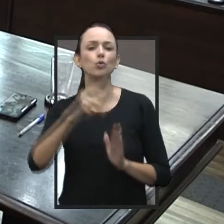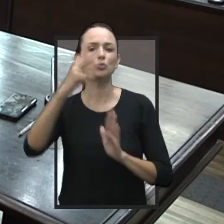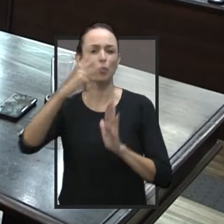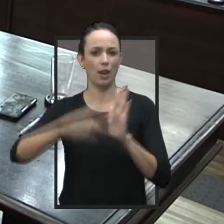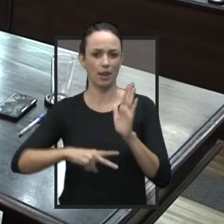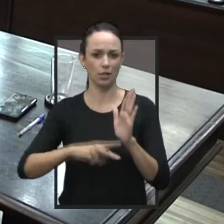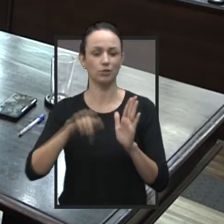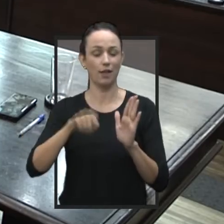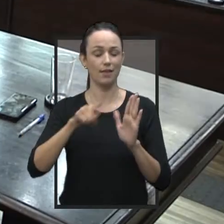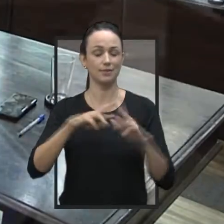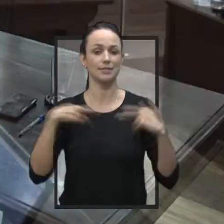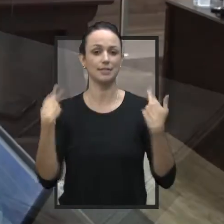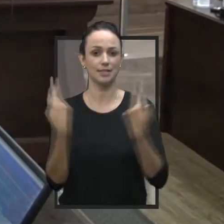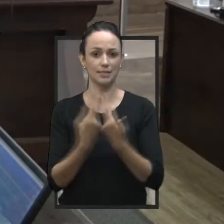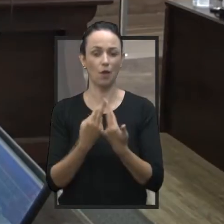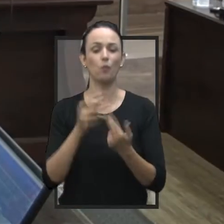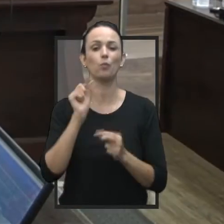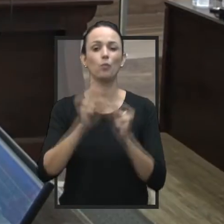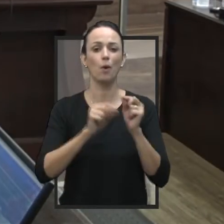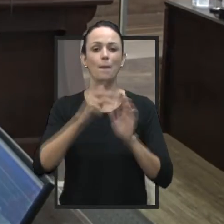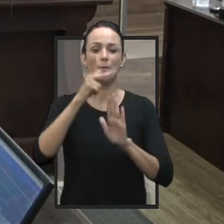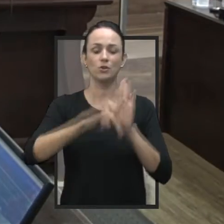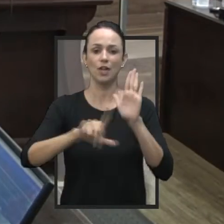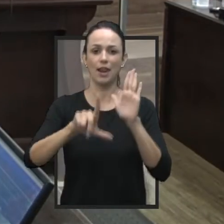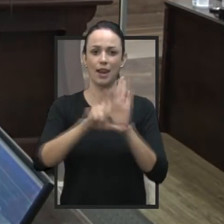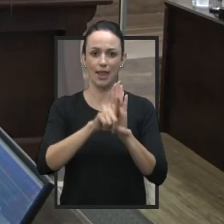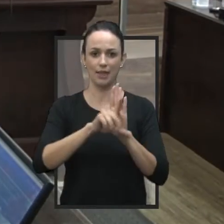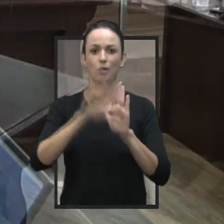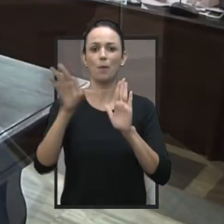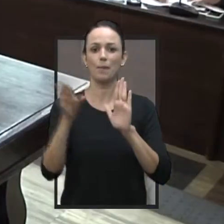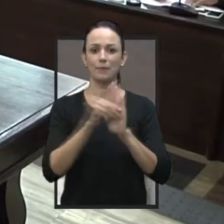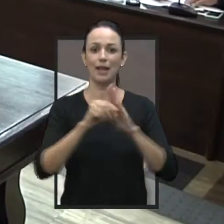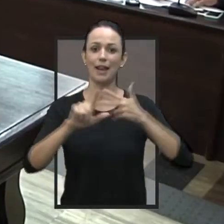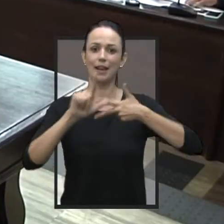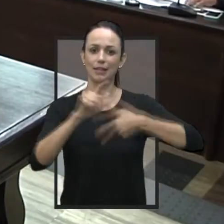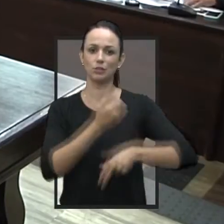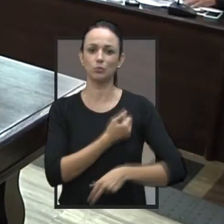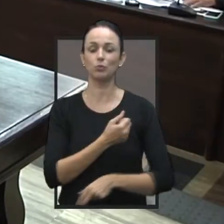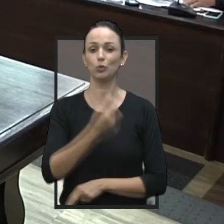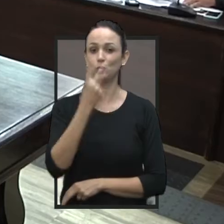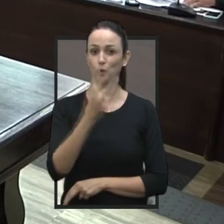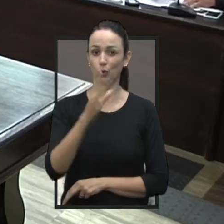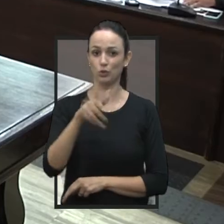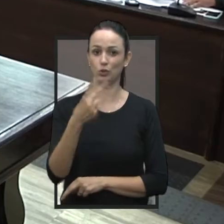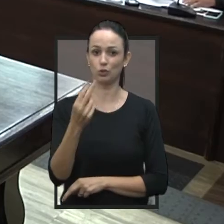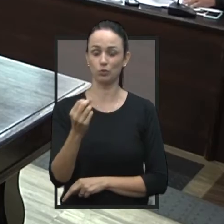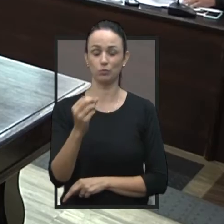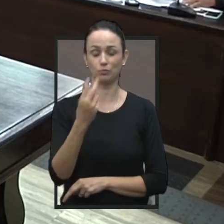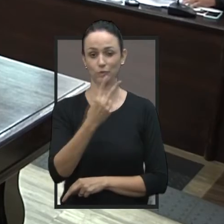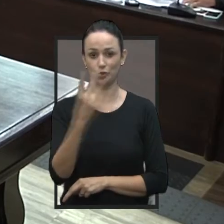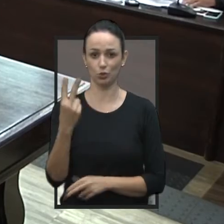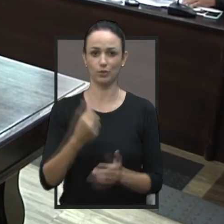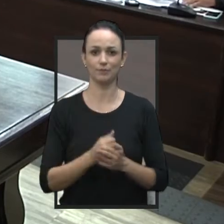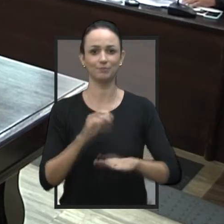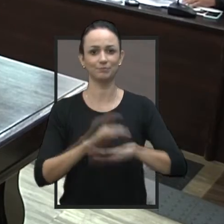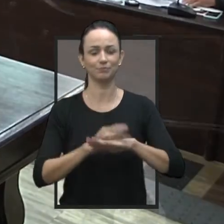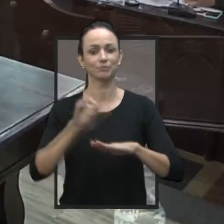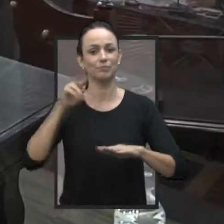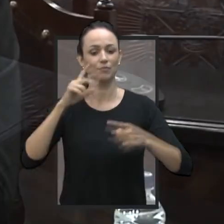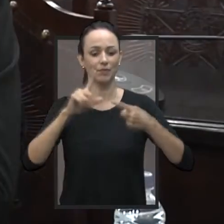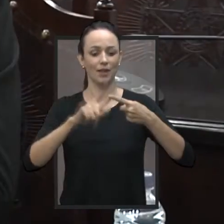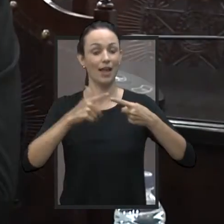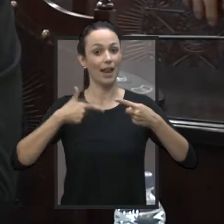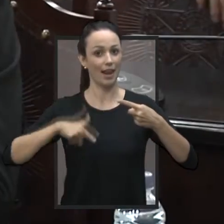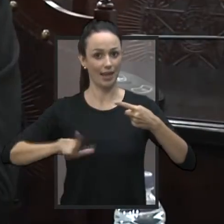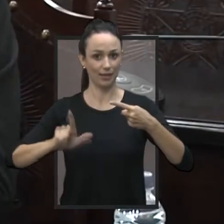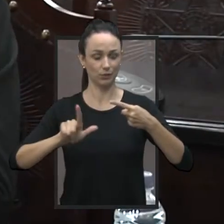objeto de deliberação nesta sessão foi o projeto de lei complementar do Legislativo nº 2 de 2022, de autoria dos